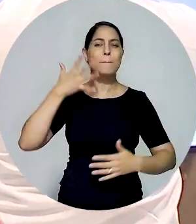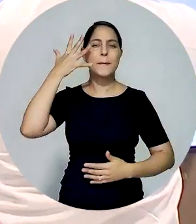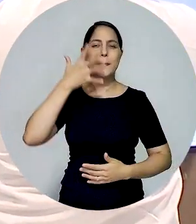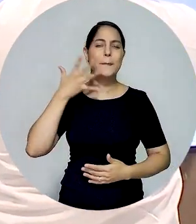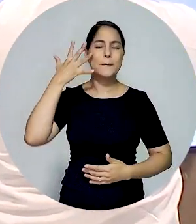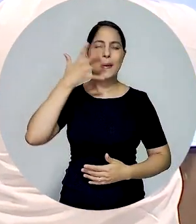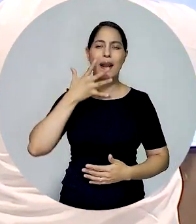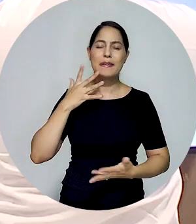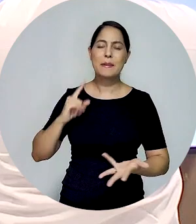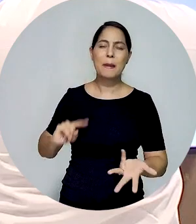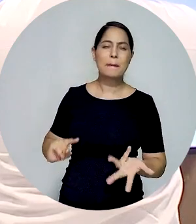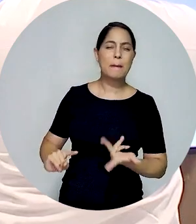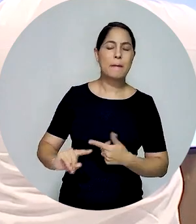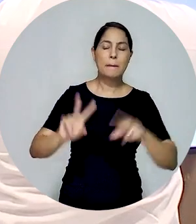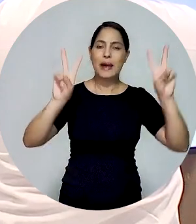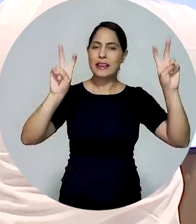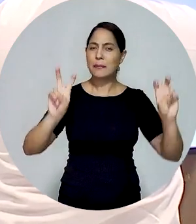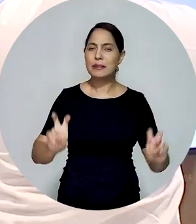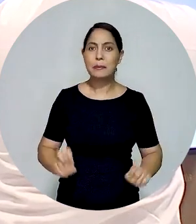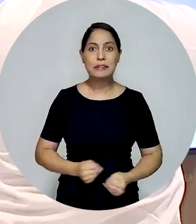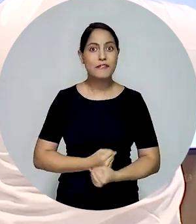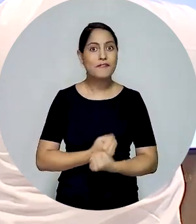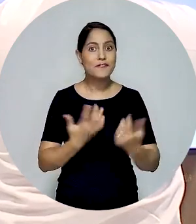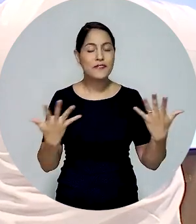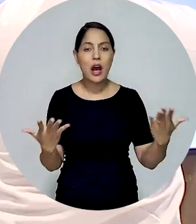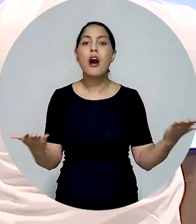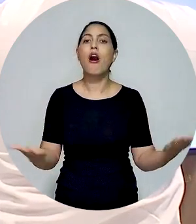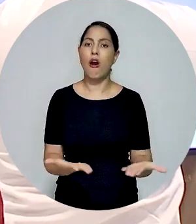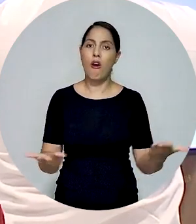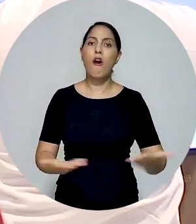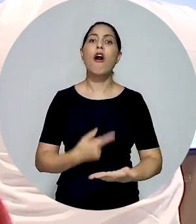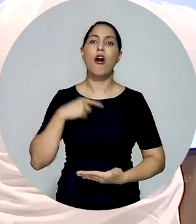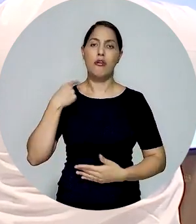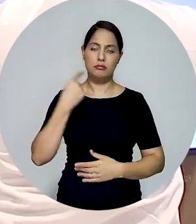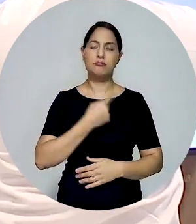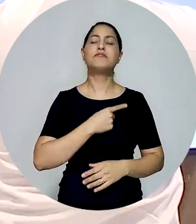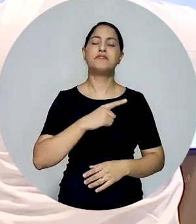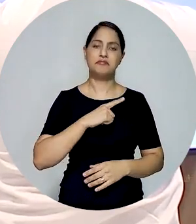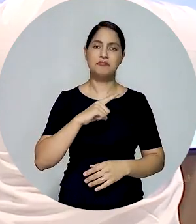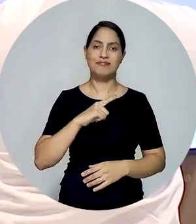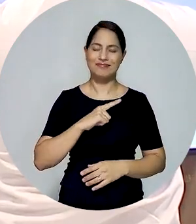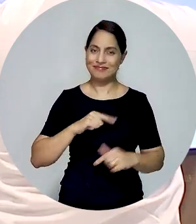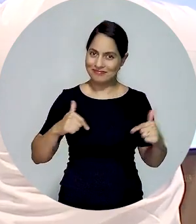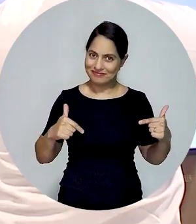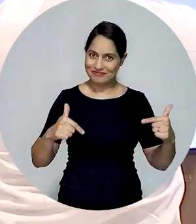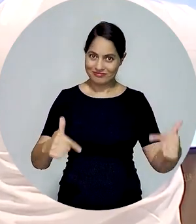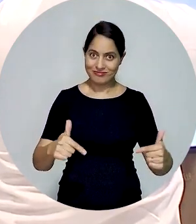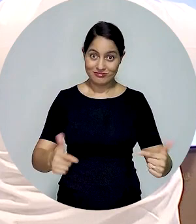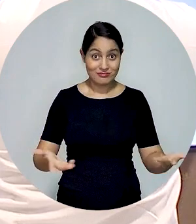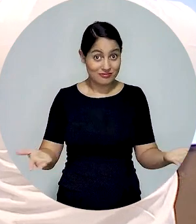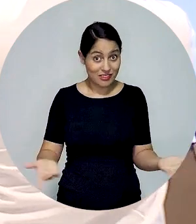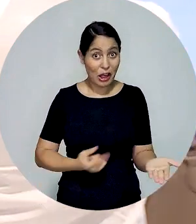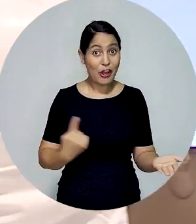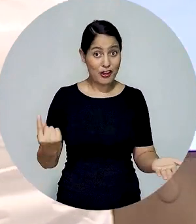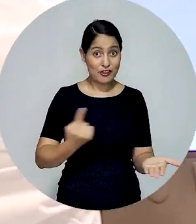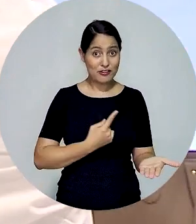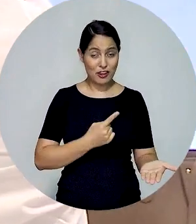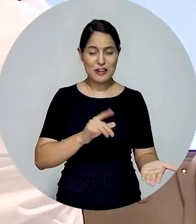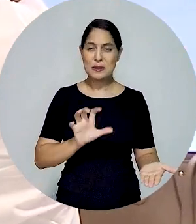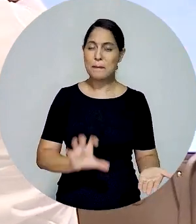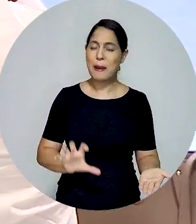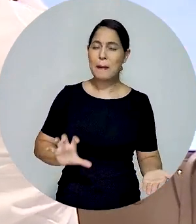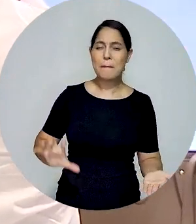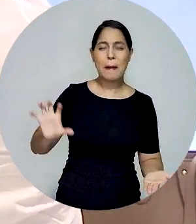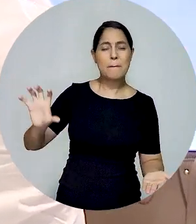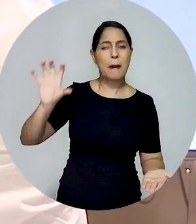Brasil, num evento com palestra simultânea sobre todos os temas enfrentados hoje pela advocacia brasileira.